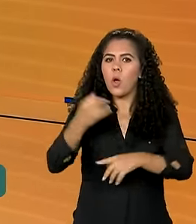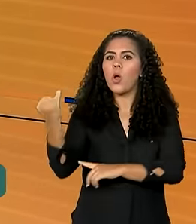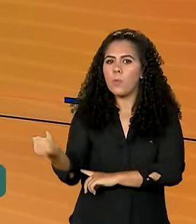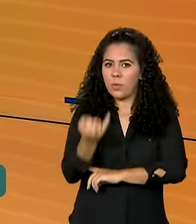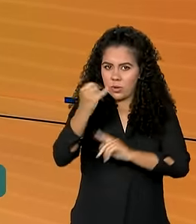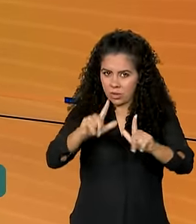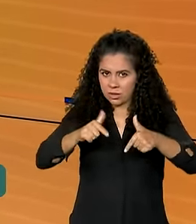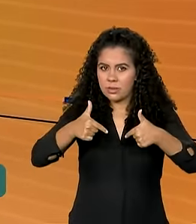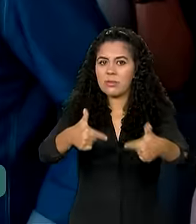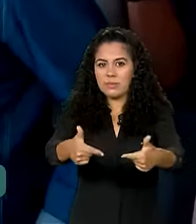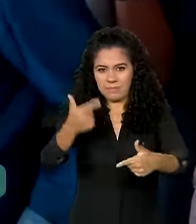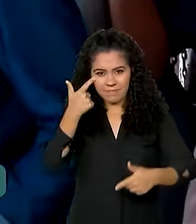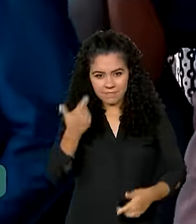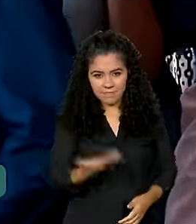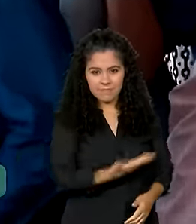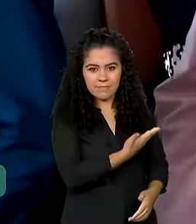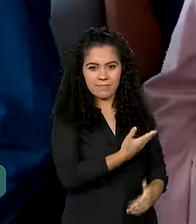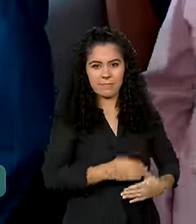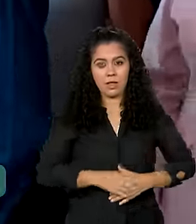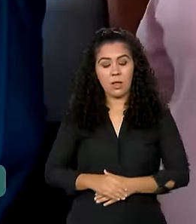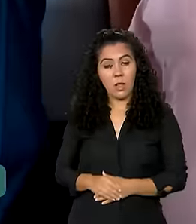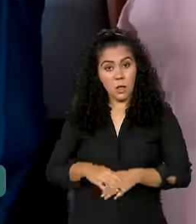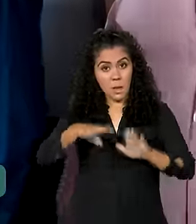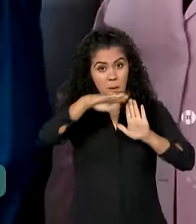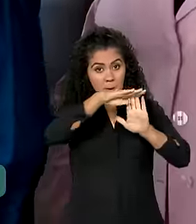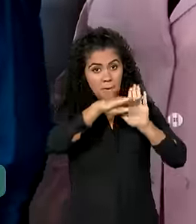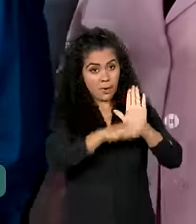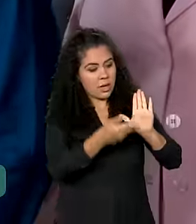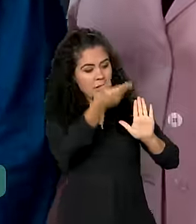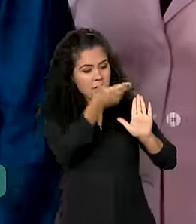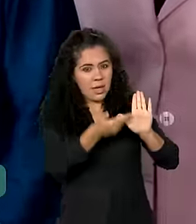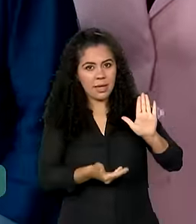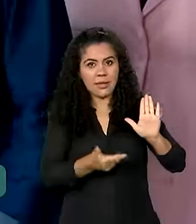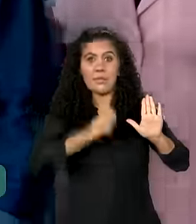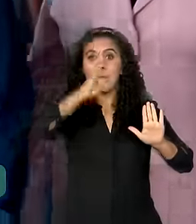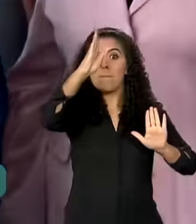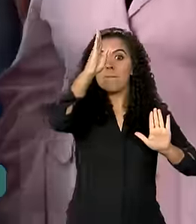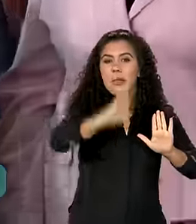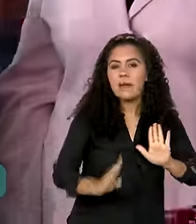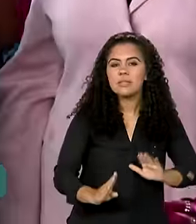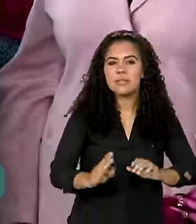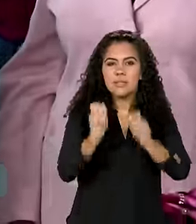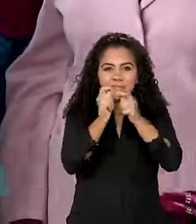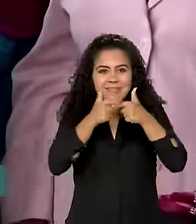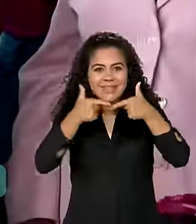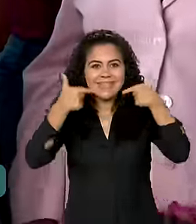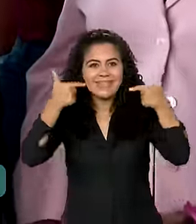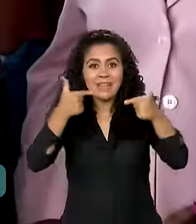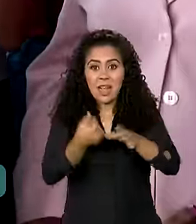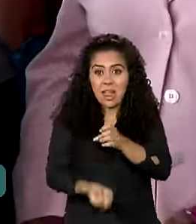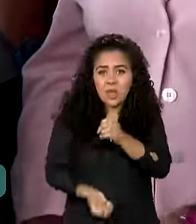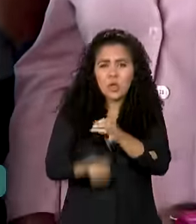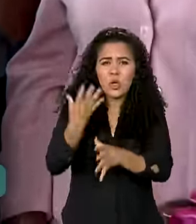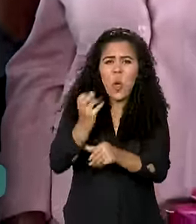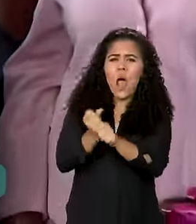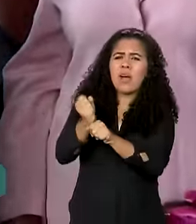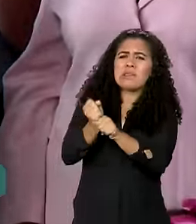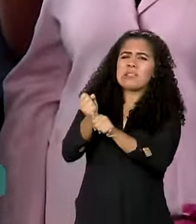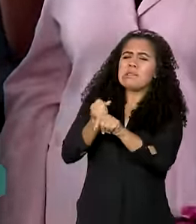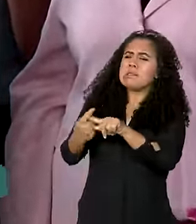medida. Esse programa Brasil Sorridente, ele foi criado há muito tempo atrás.